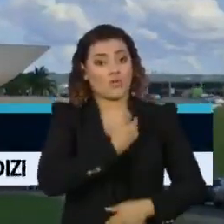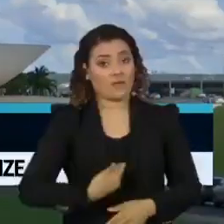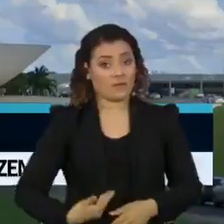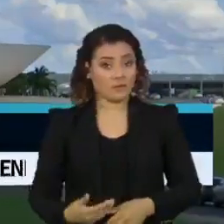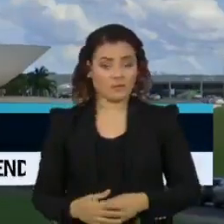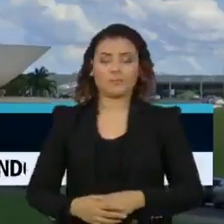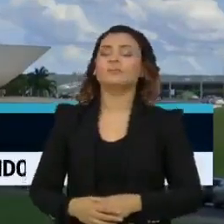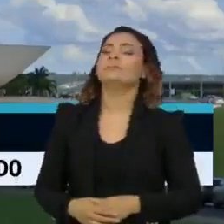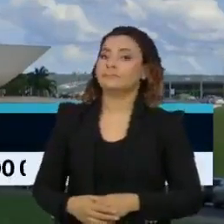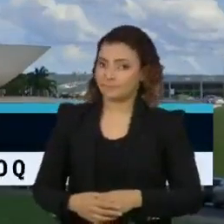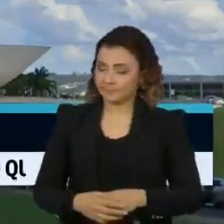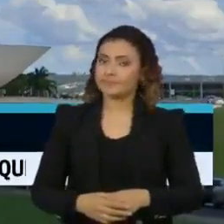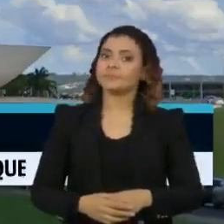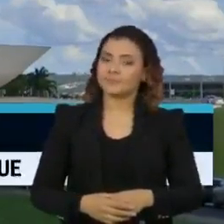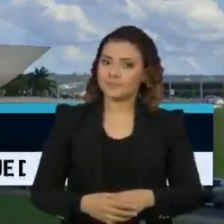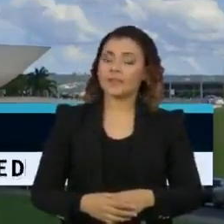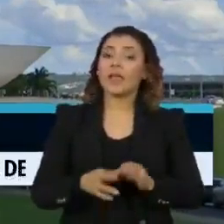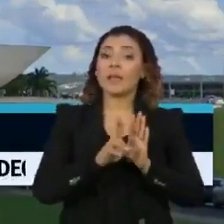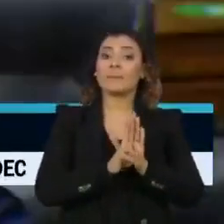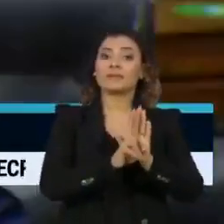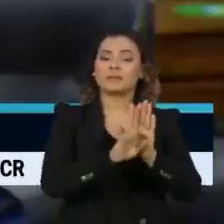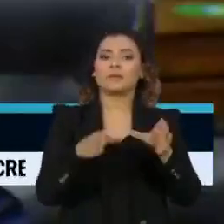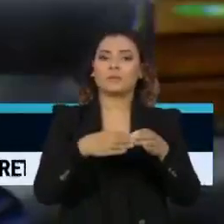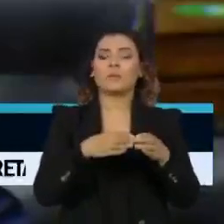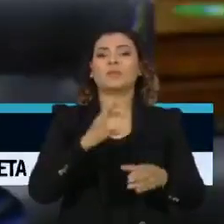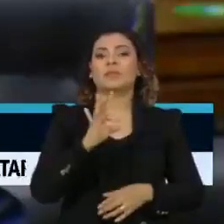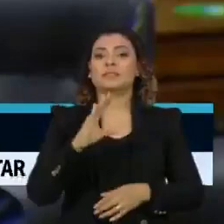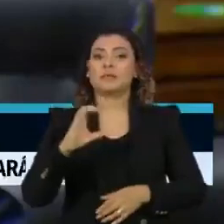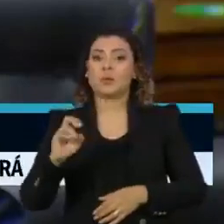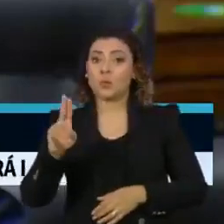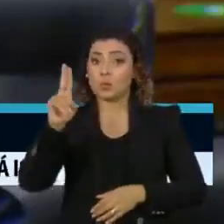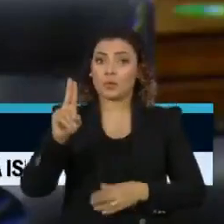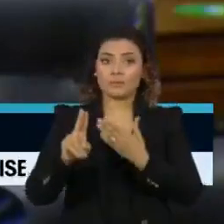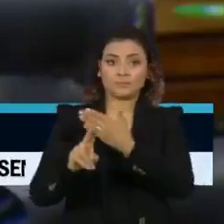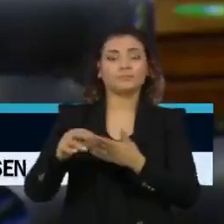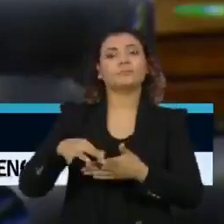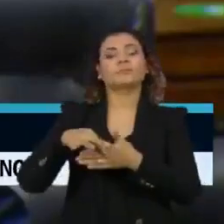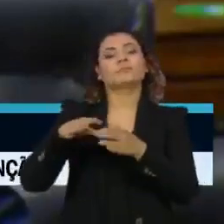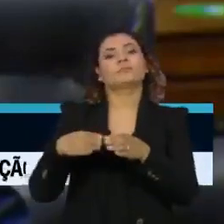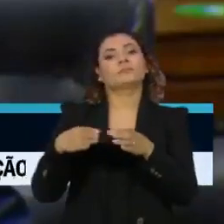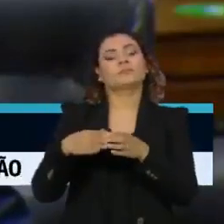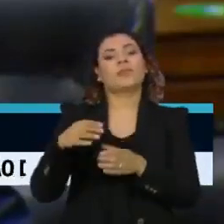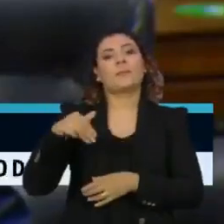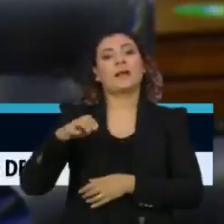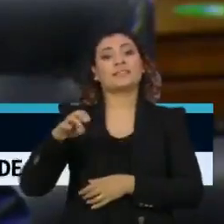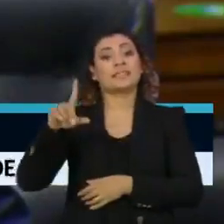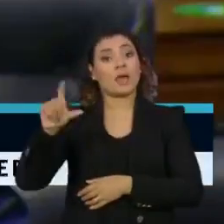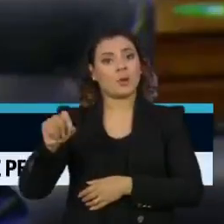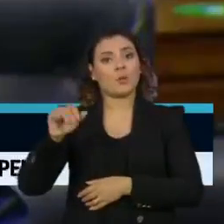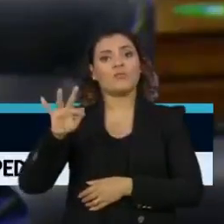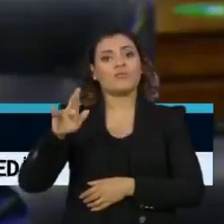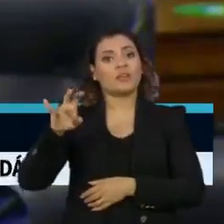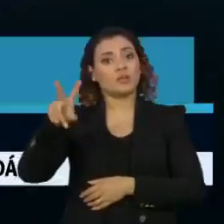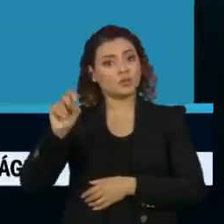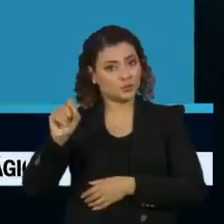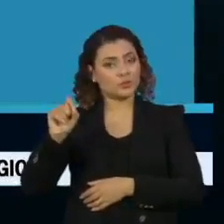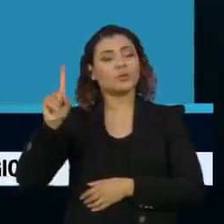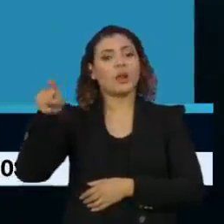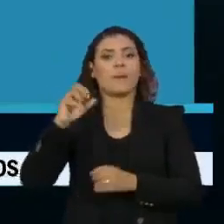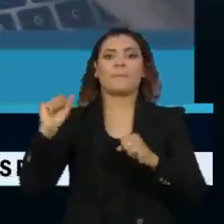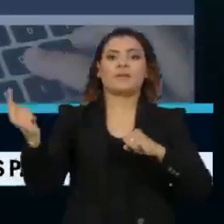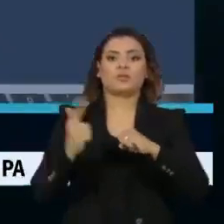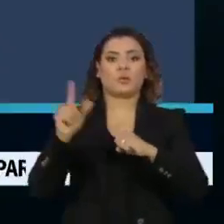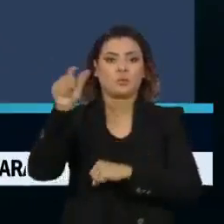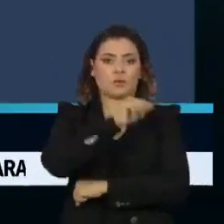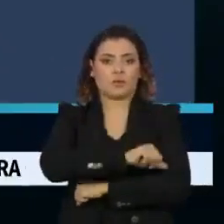Na representação ao Tribunal de Contas da União, o líder da minoria na Câmara, deputado Marcelo Freixo, do PSOL do Rio de Janeiro, pede